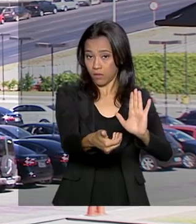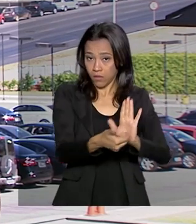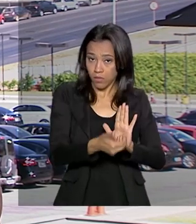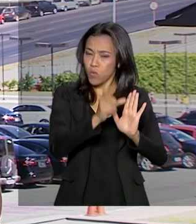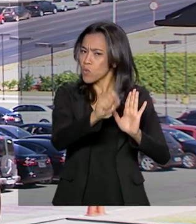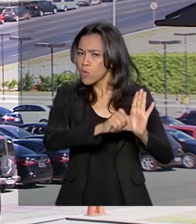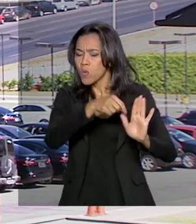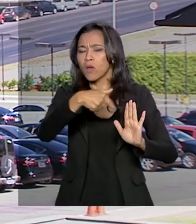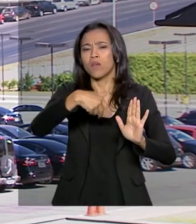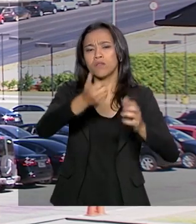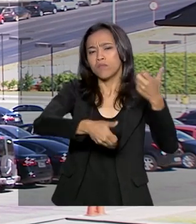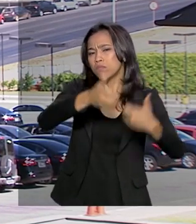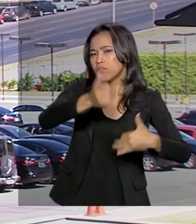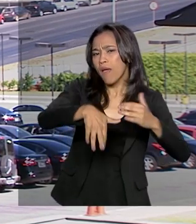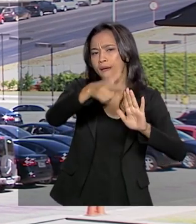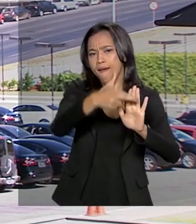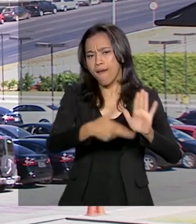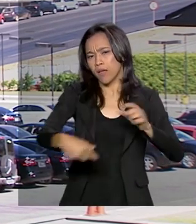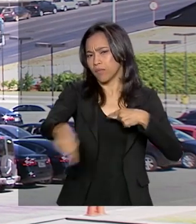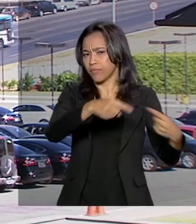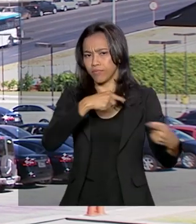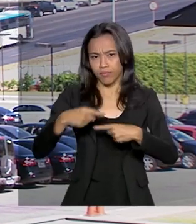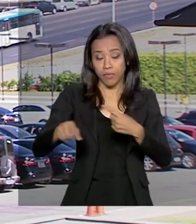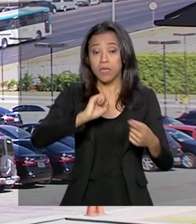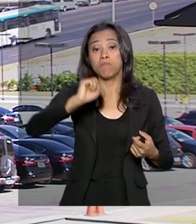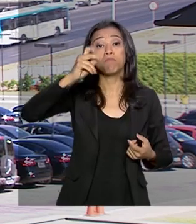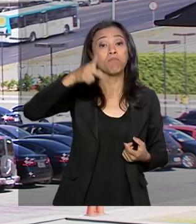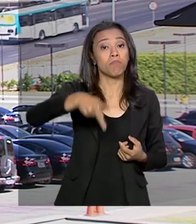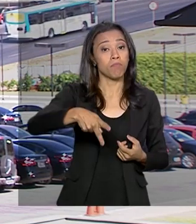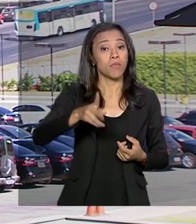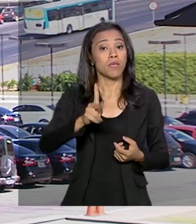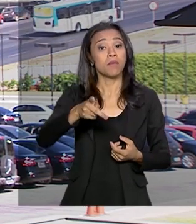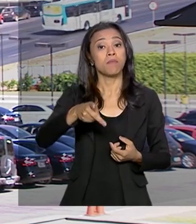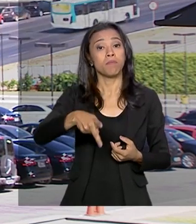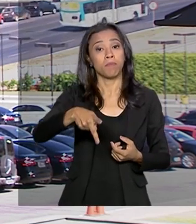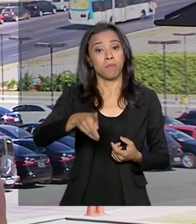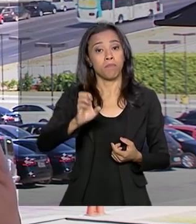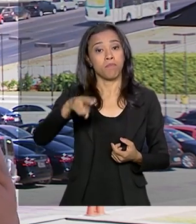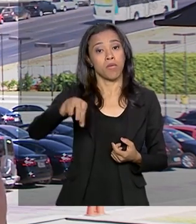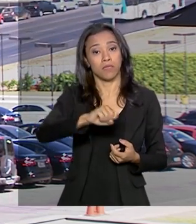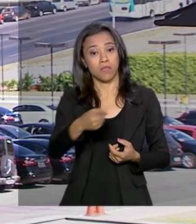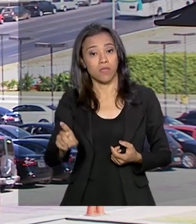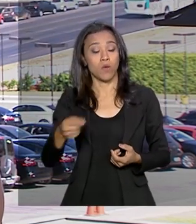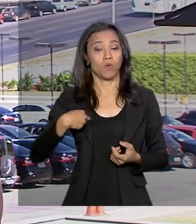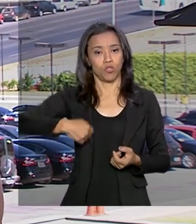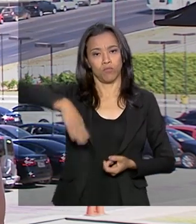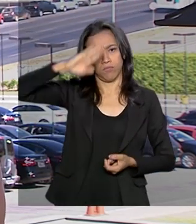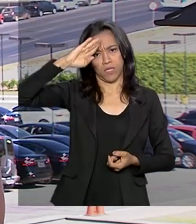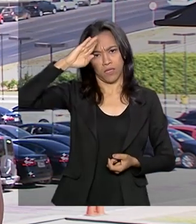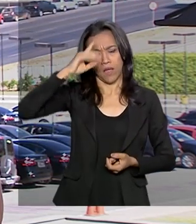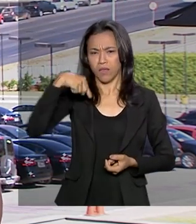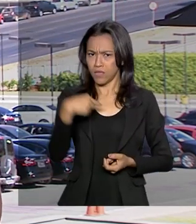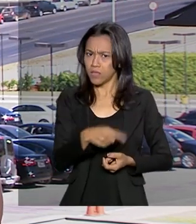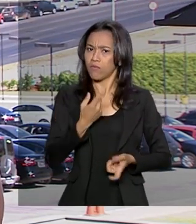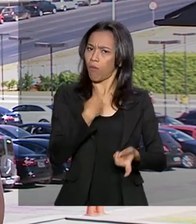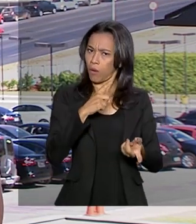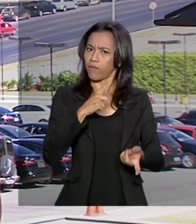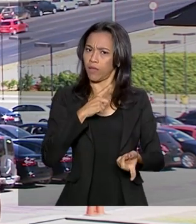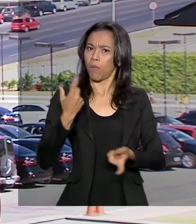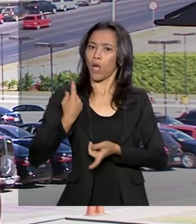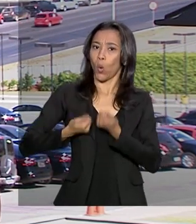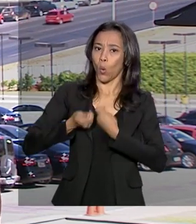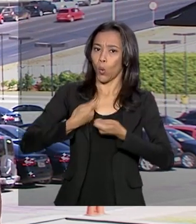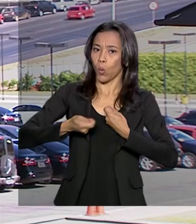de aposentadoria e pensão dos militares. Essa é uma proposta que interessa o governo e prevê aí uma economia acima de 10